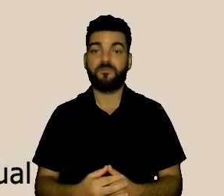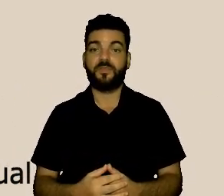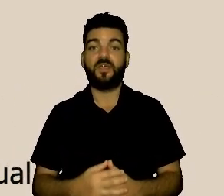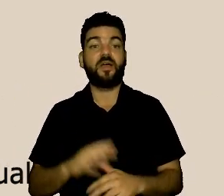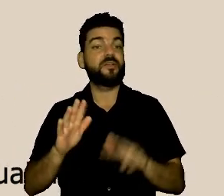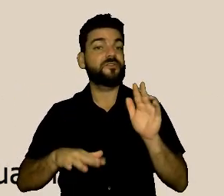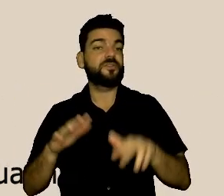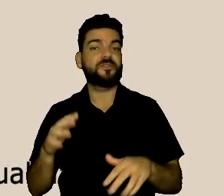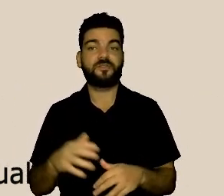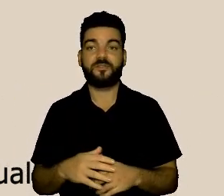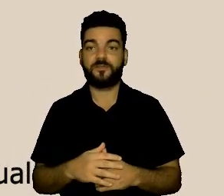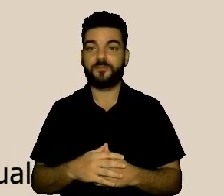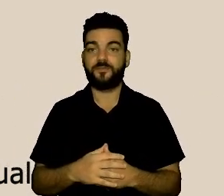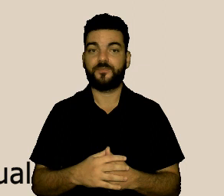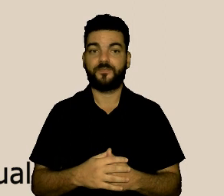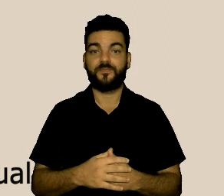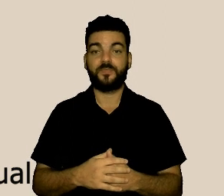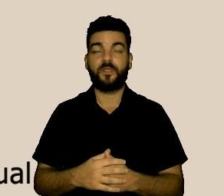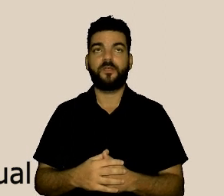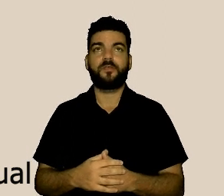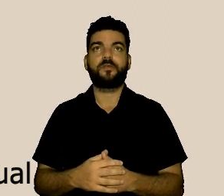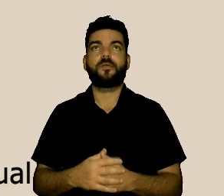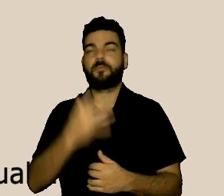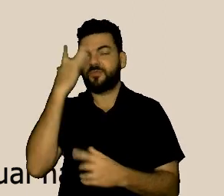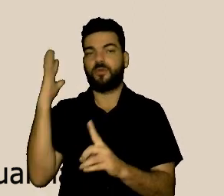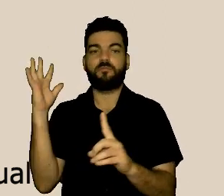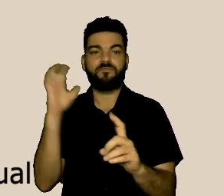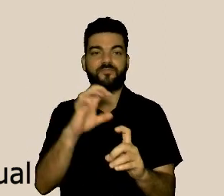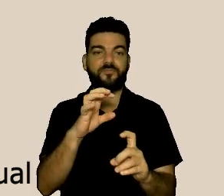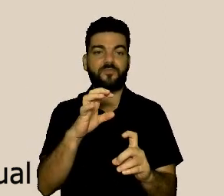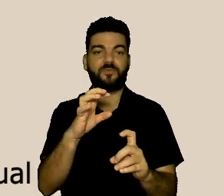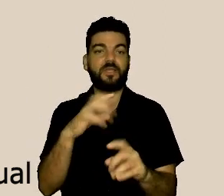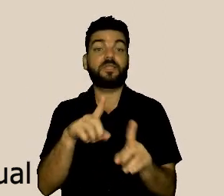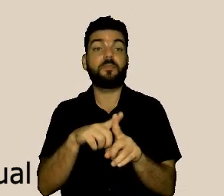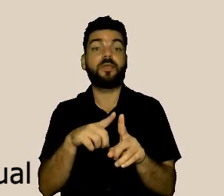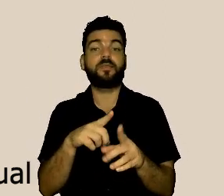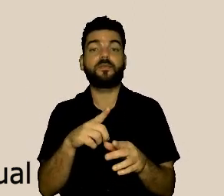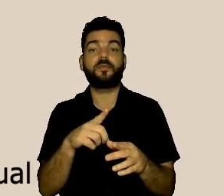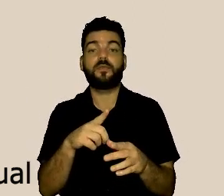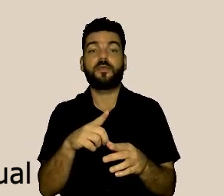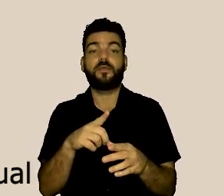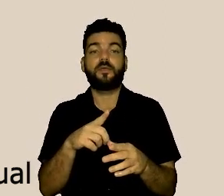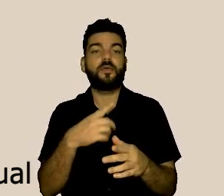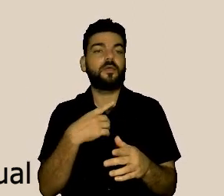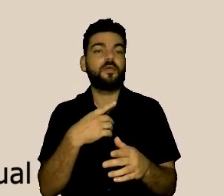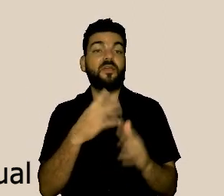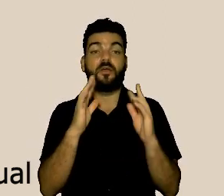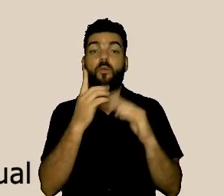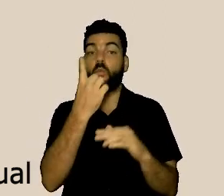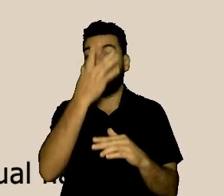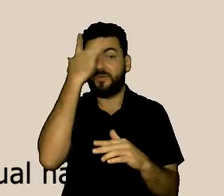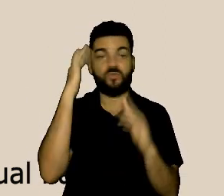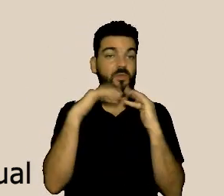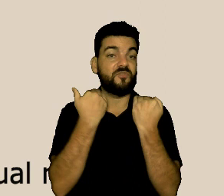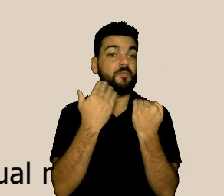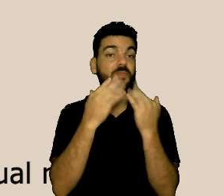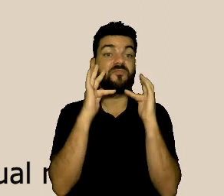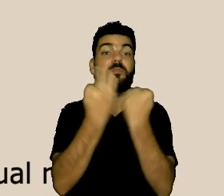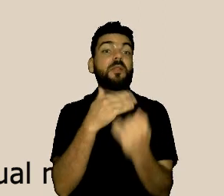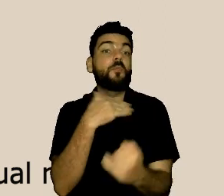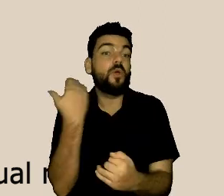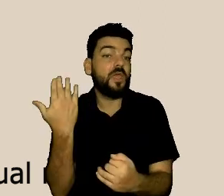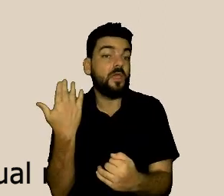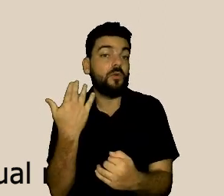perda, uma perda afetiva que envolva um parente, um óbito, ou mesmo rompimento de um casamento,